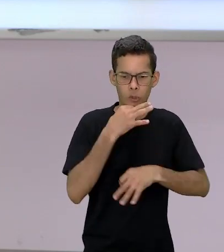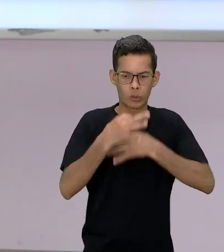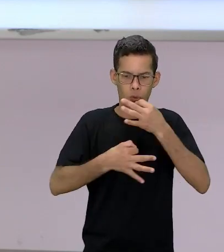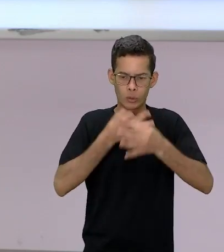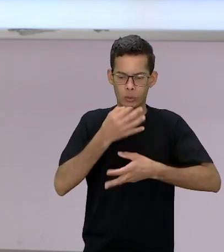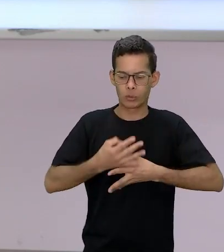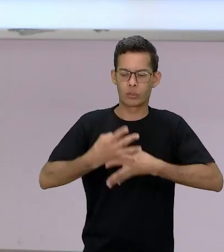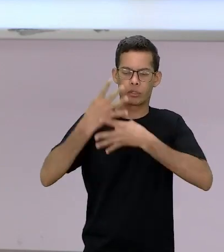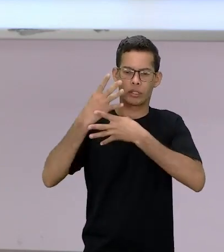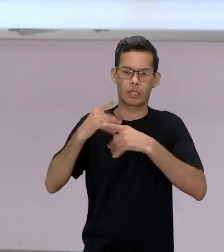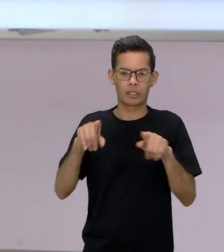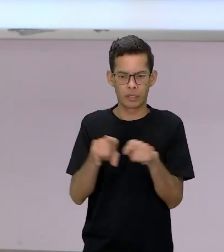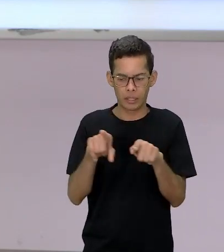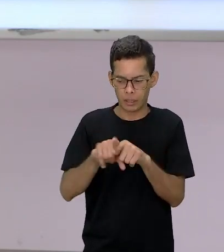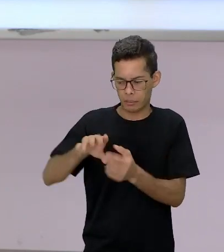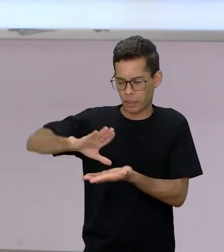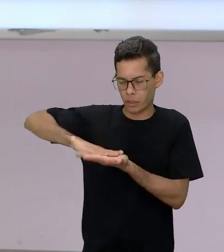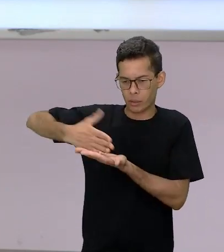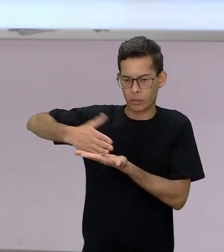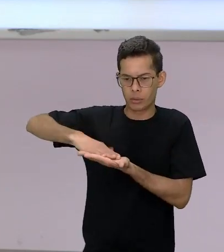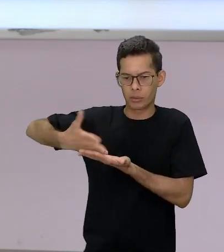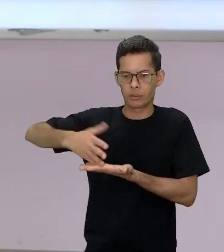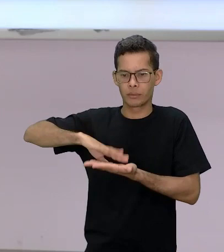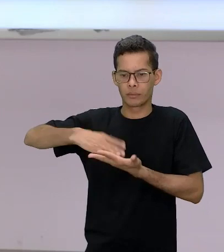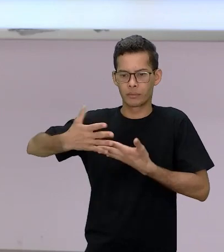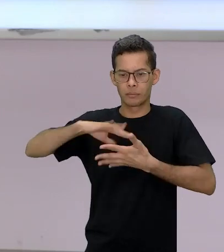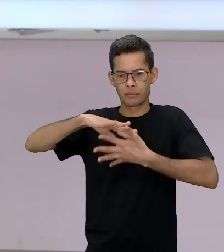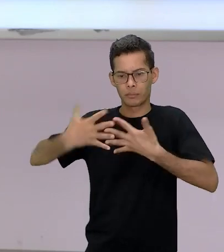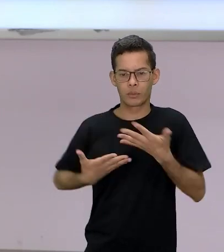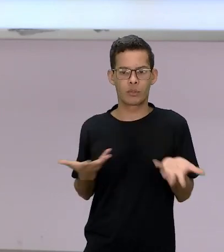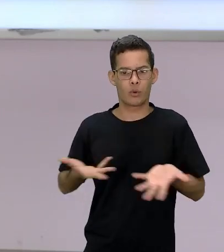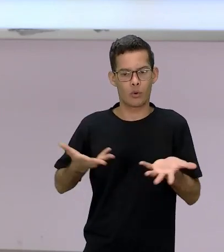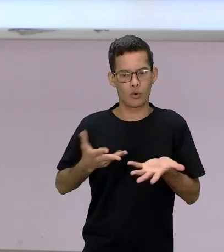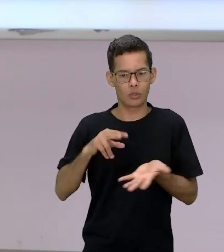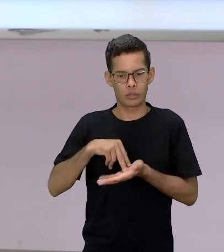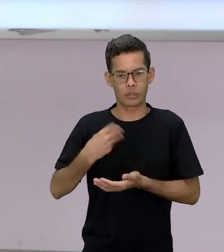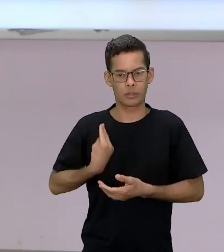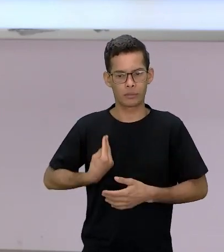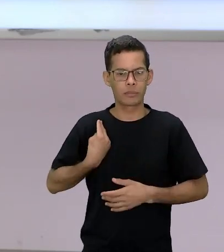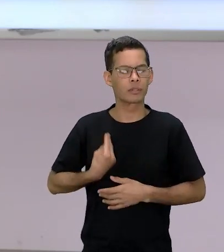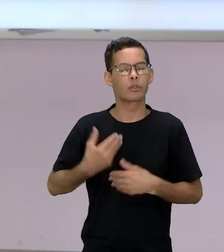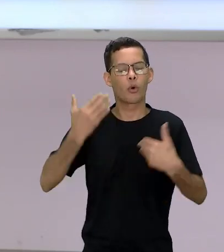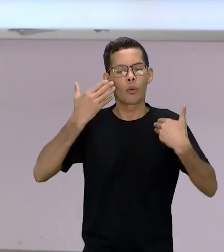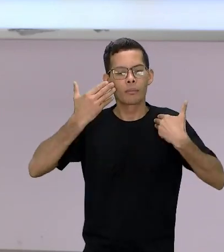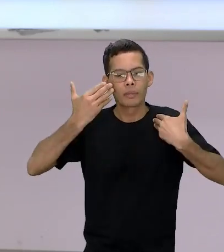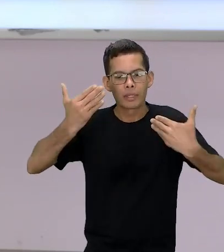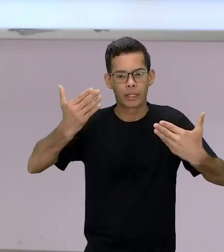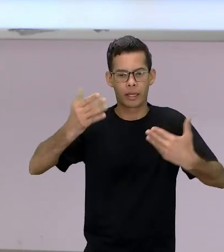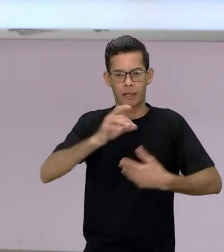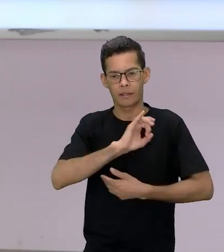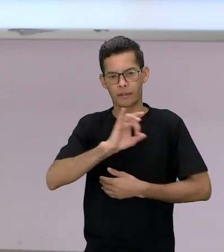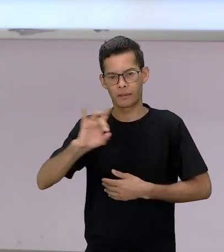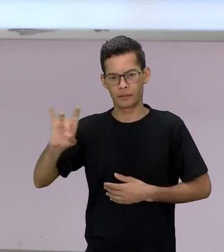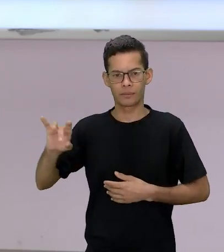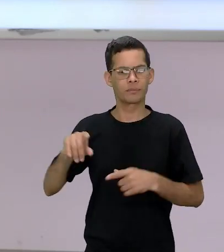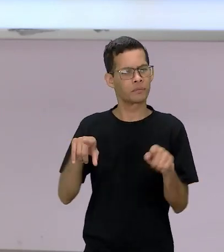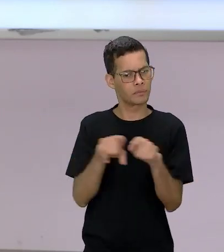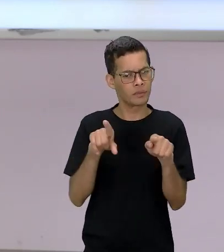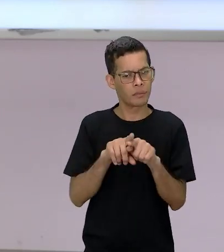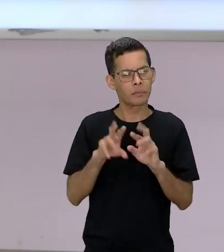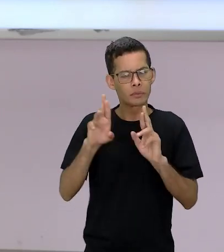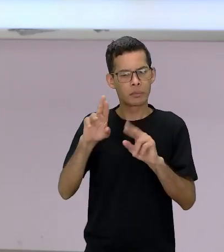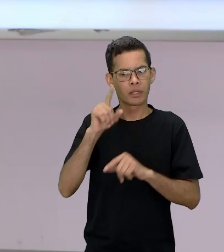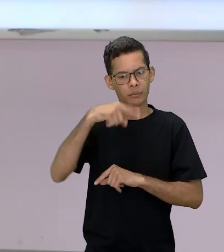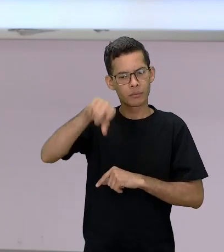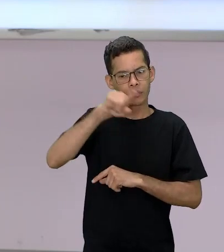os intérpretes que esteve conosco hoje muito obrigada e esperamos vocês aqui